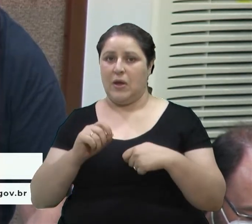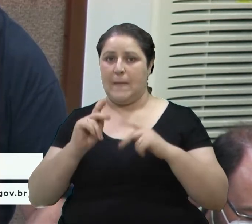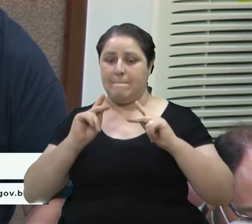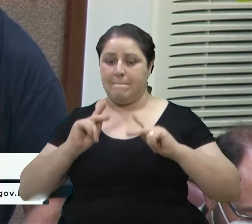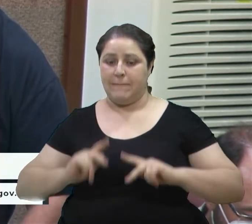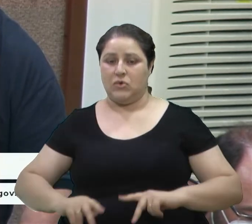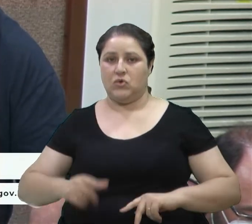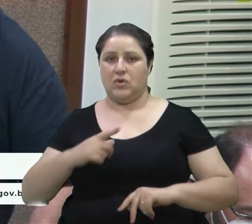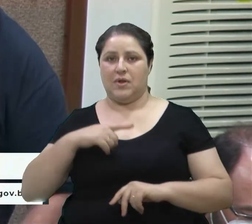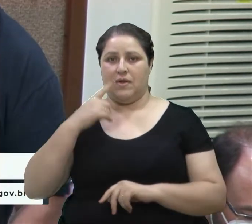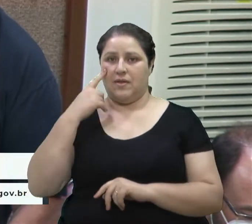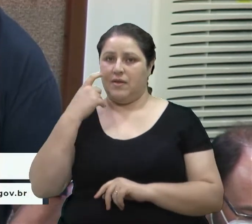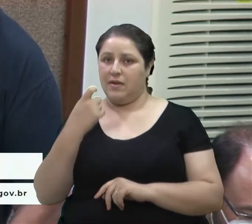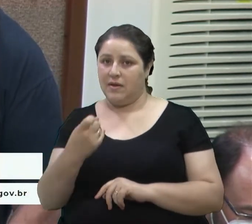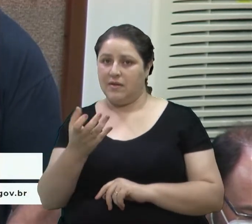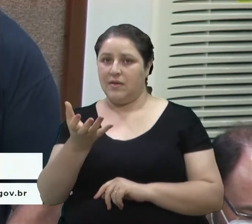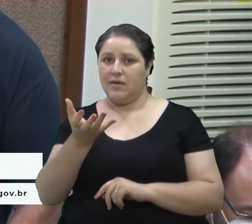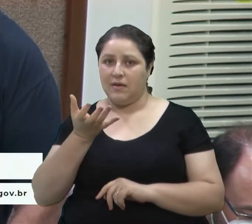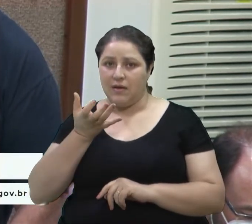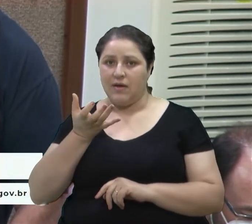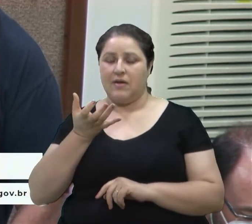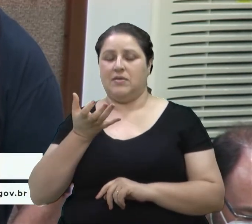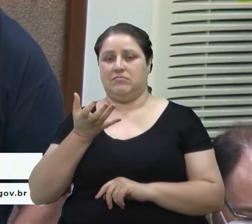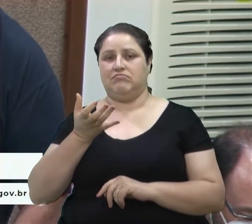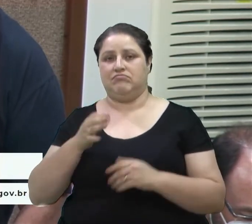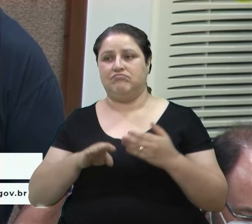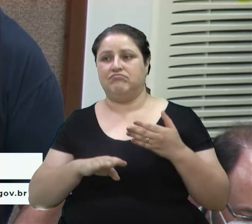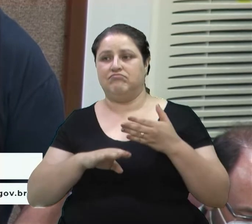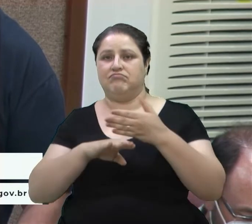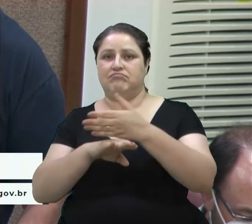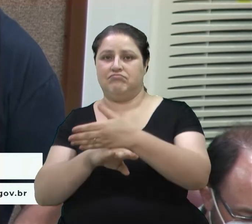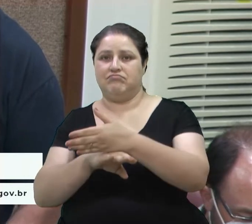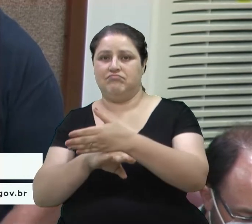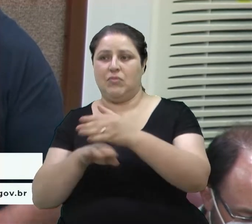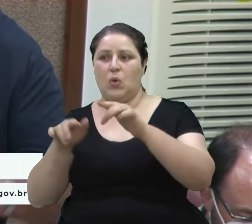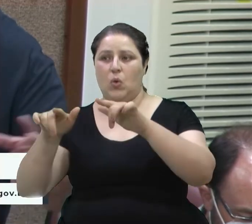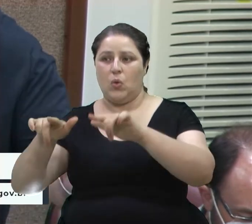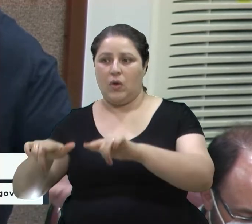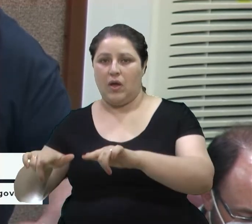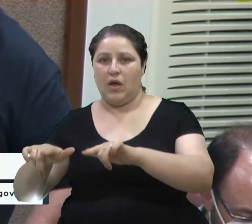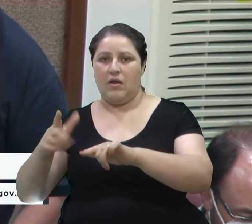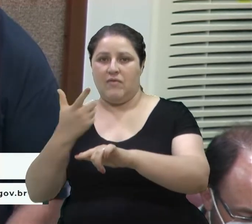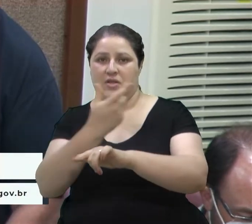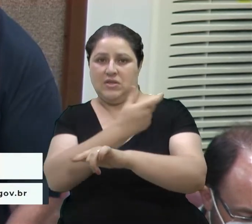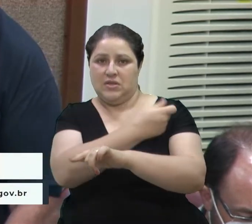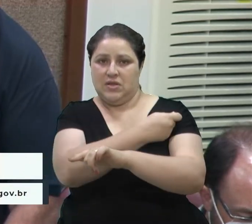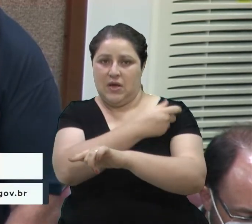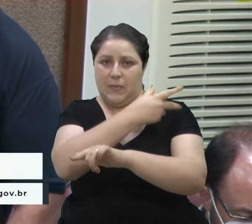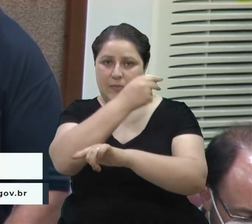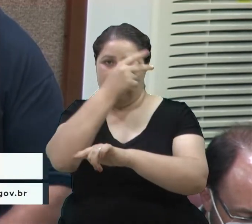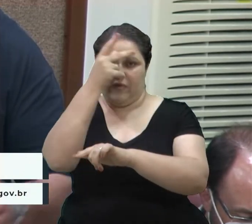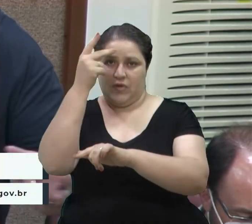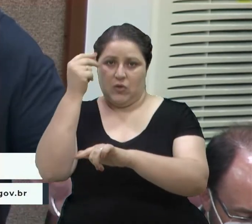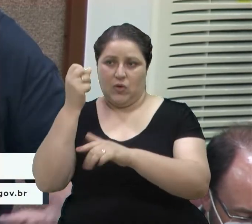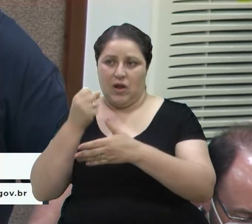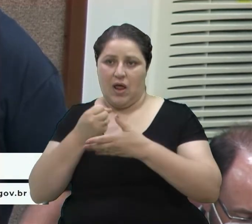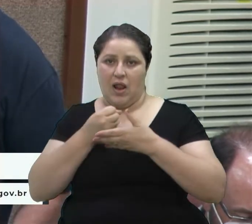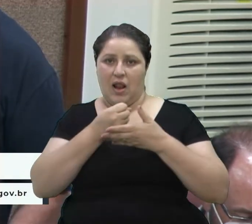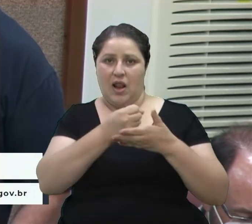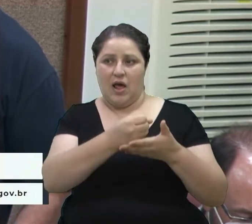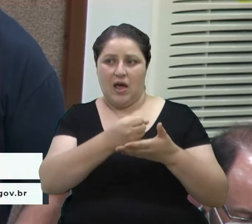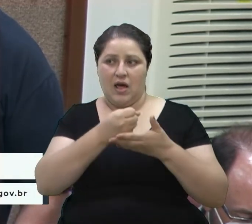que quiserem, que esteja lá, esse ponto de vacinação que a Prefeitura tem levado a vários